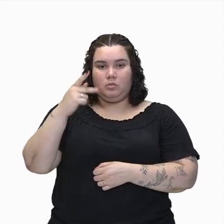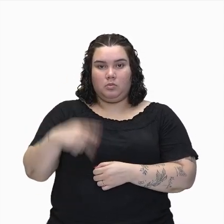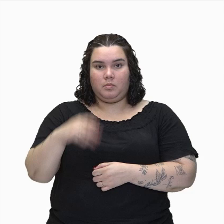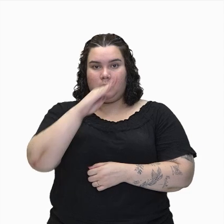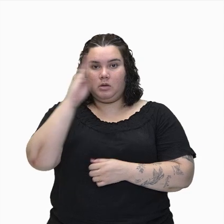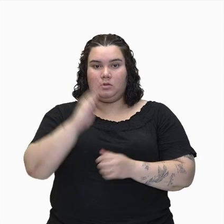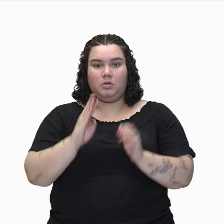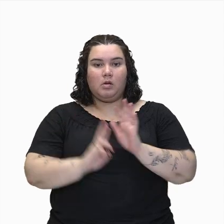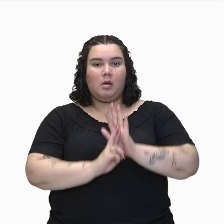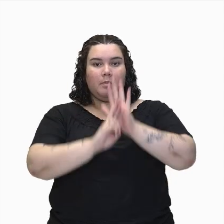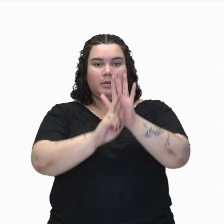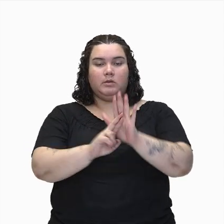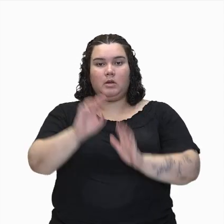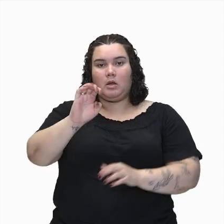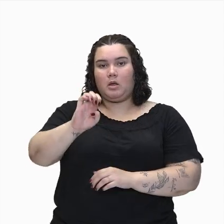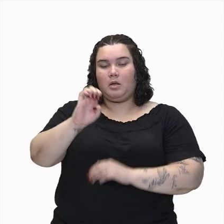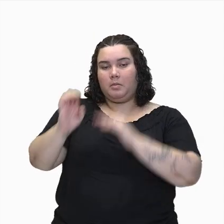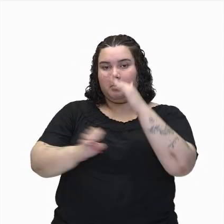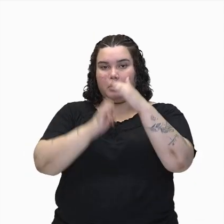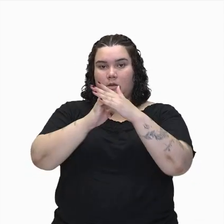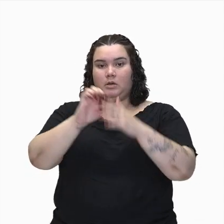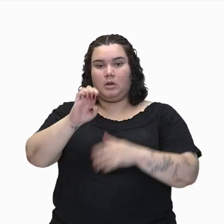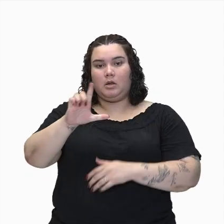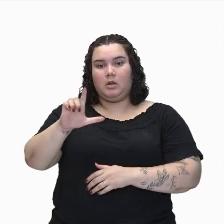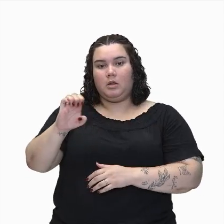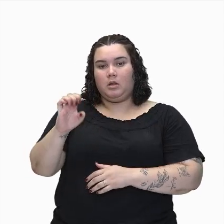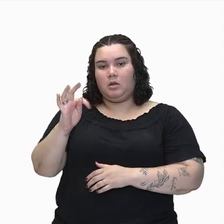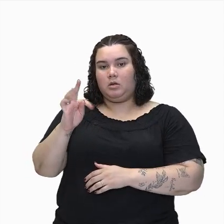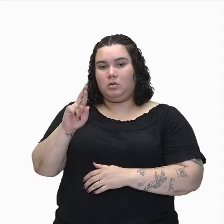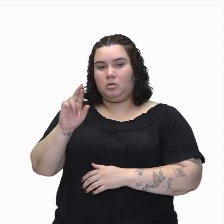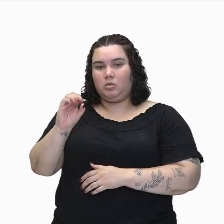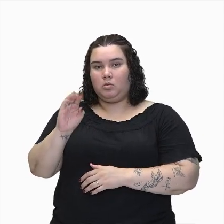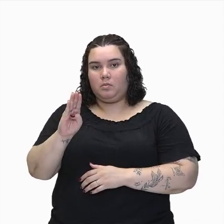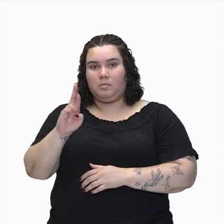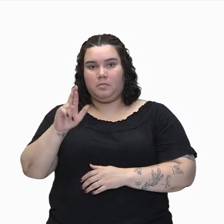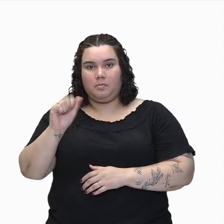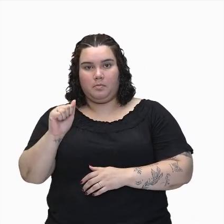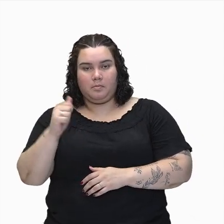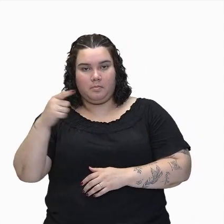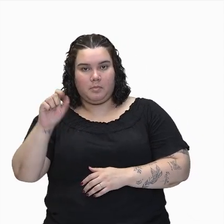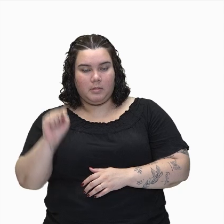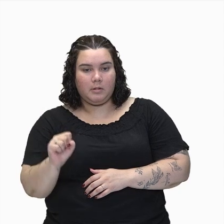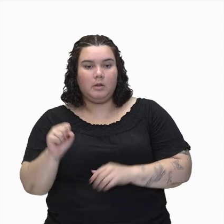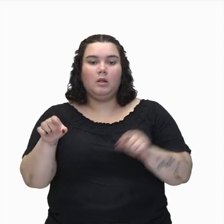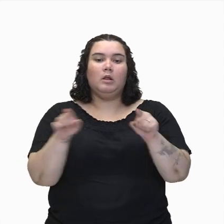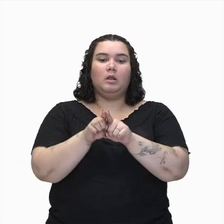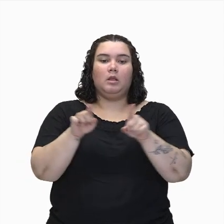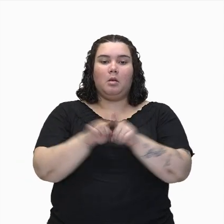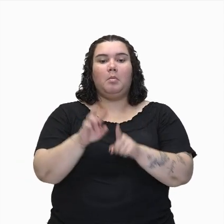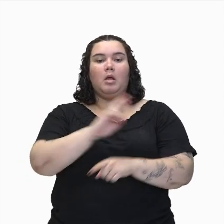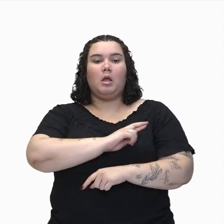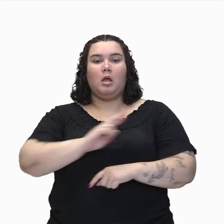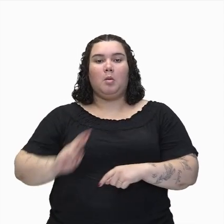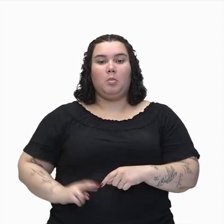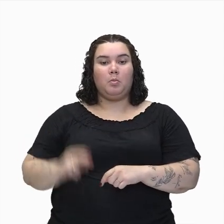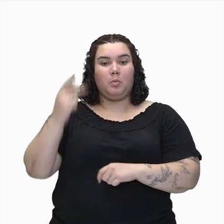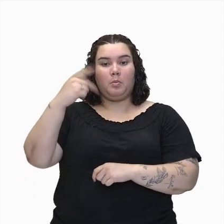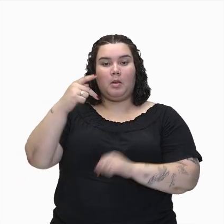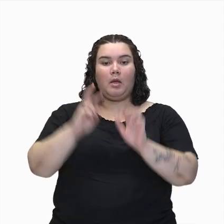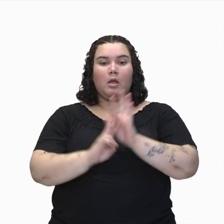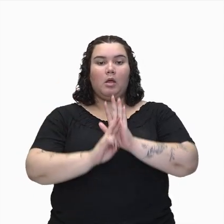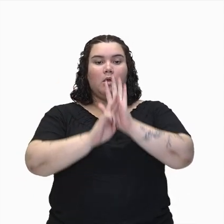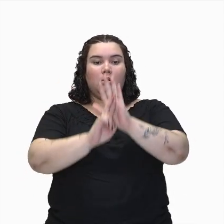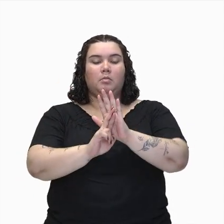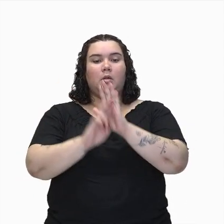Eletrobras, e pela República do Paraguai, representada pela Administração Nacional de Eletricidade,